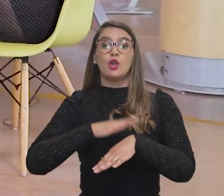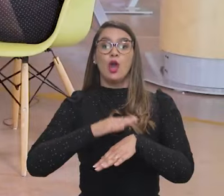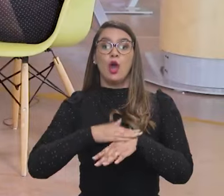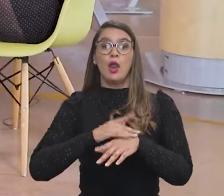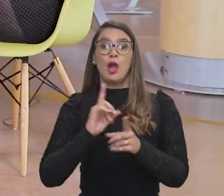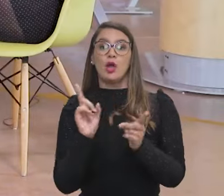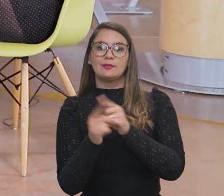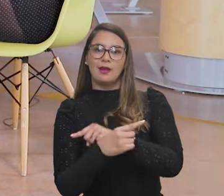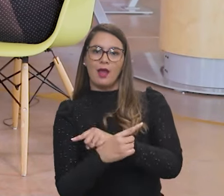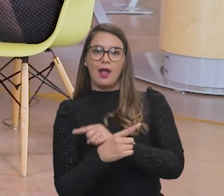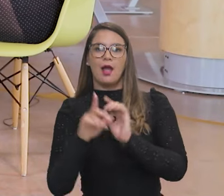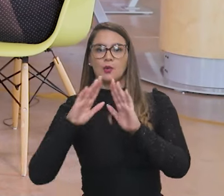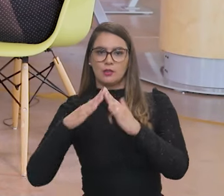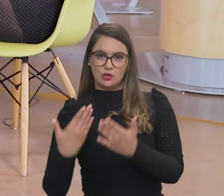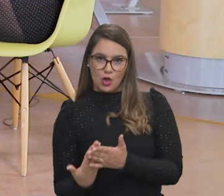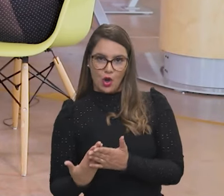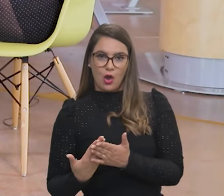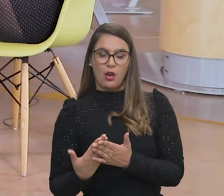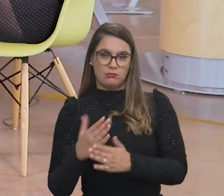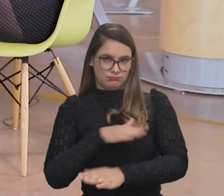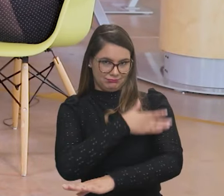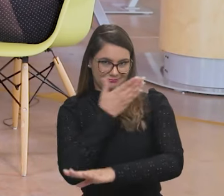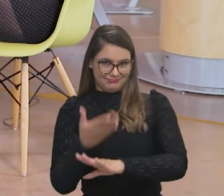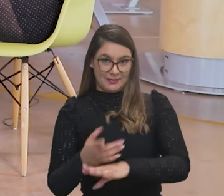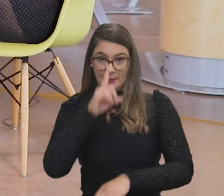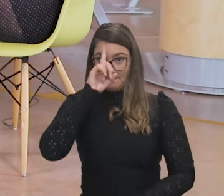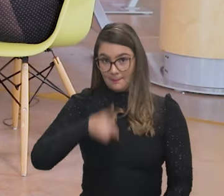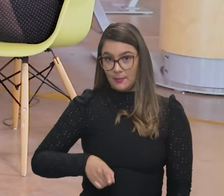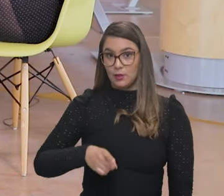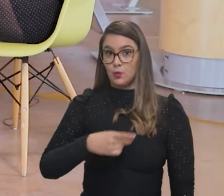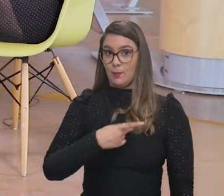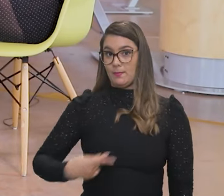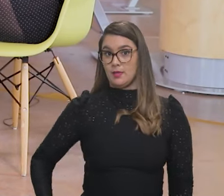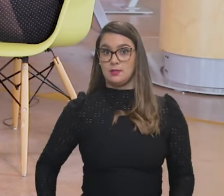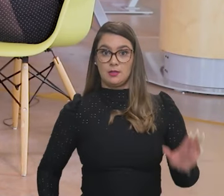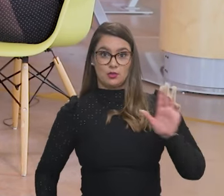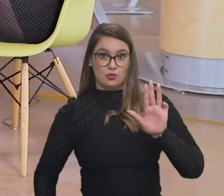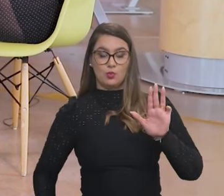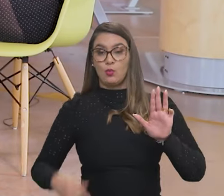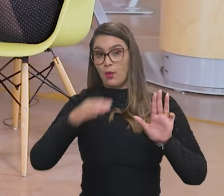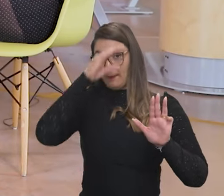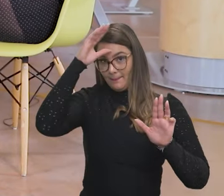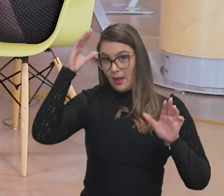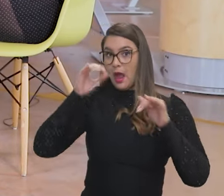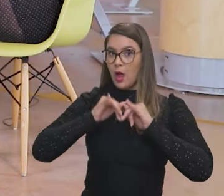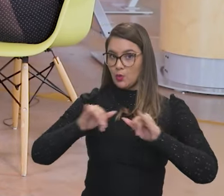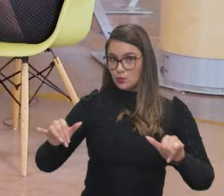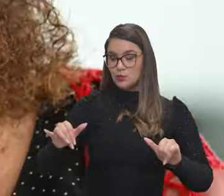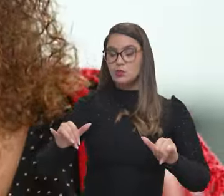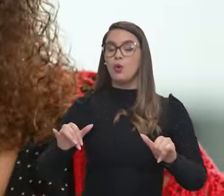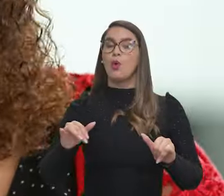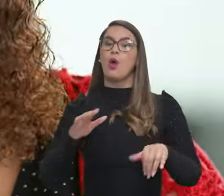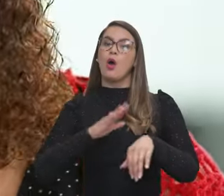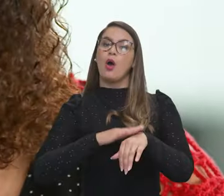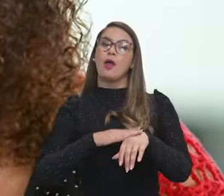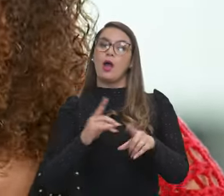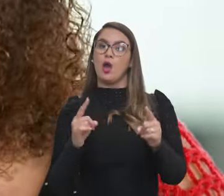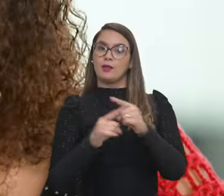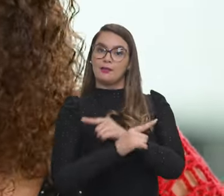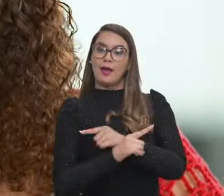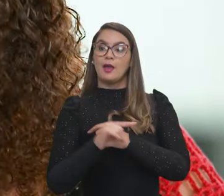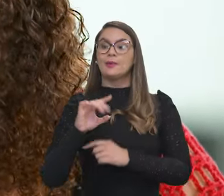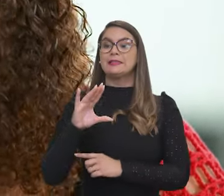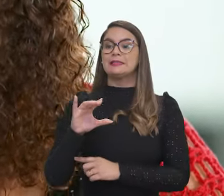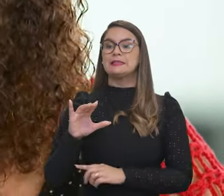contraturno, na escola em tempo integral, que foi a determinação do presidente Lula, que o ministro Camilo anunciou, nós vamos ter no contraturno